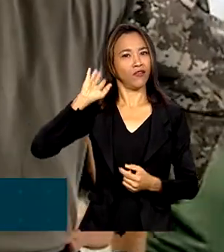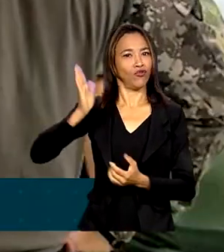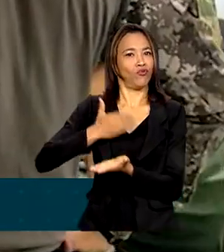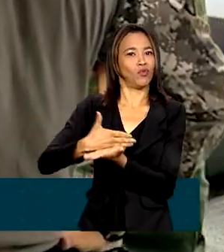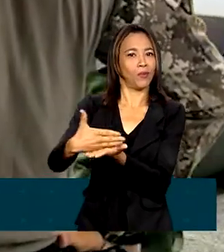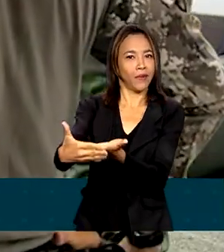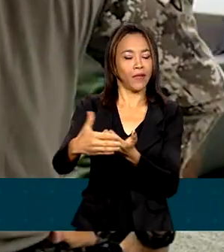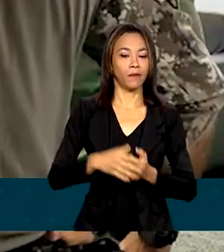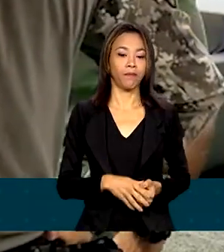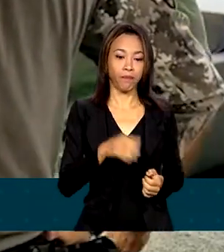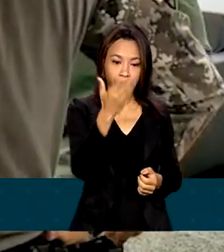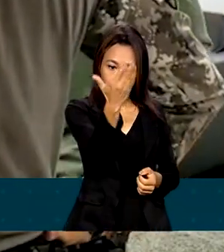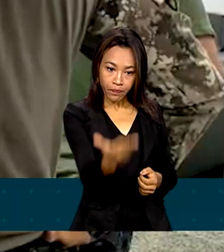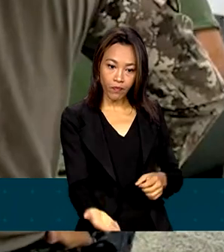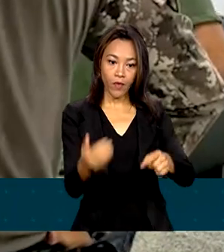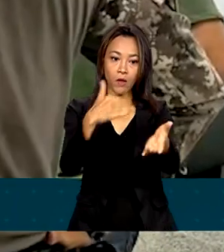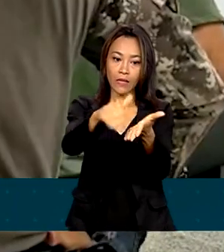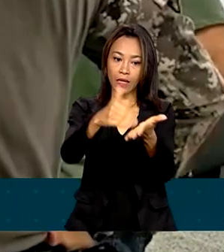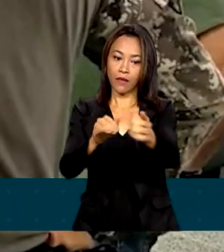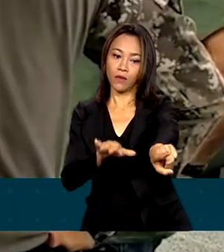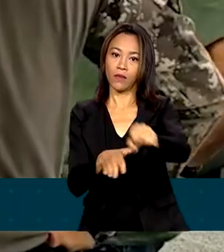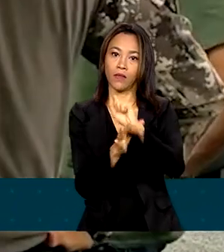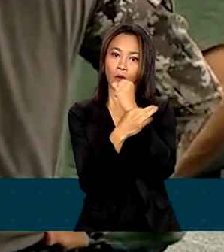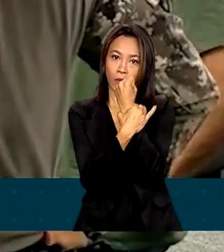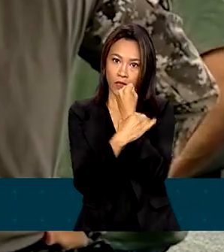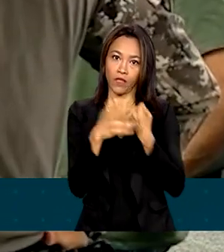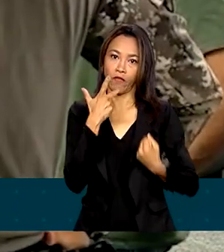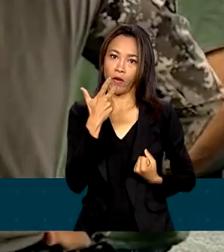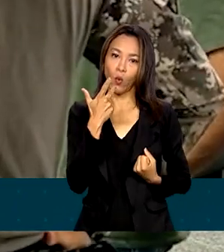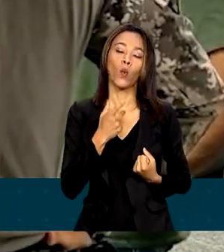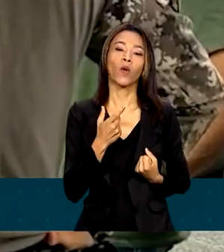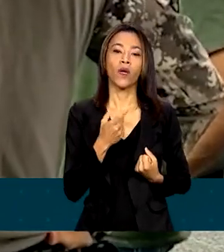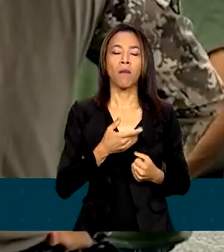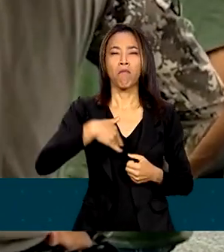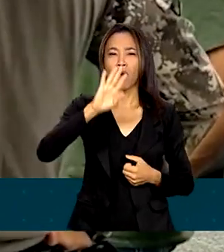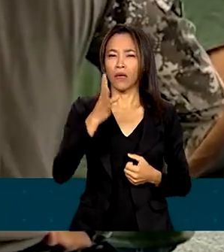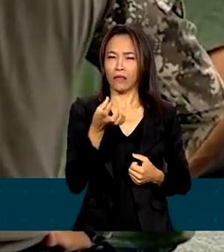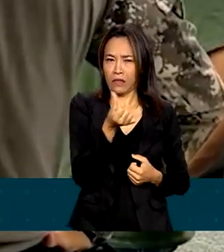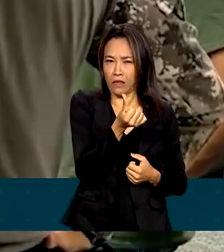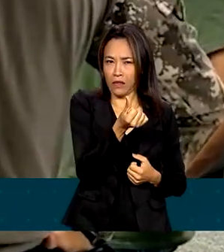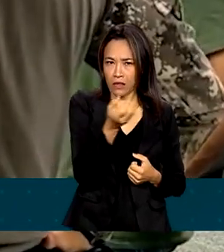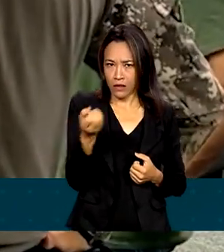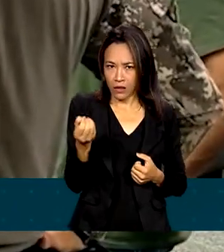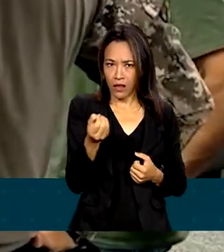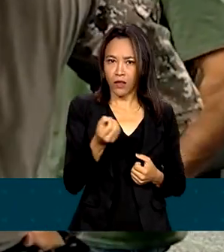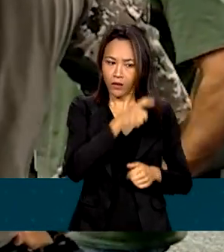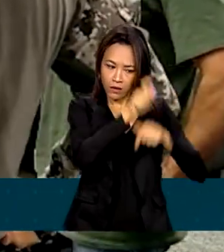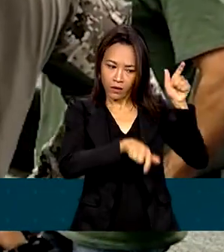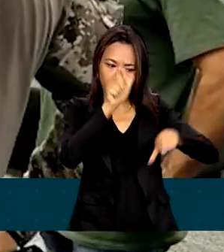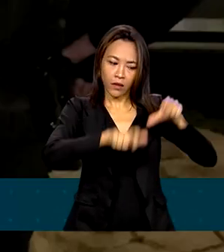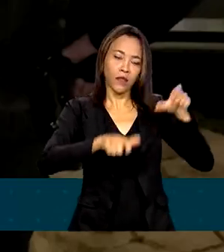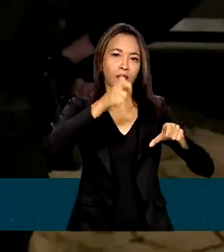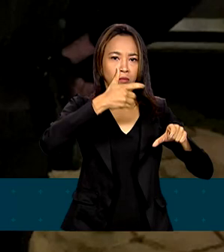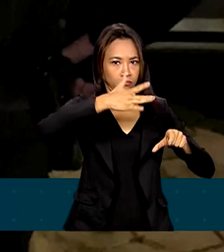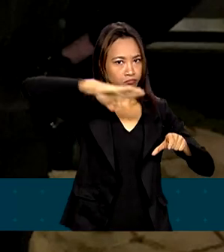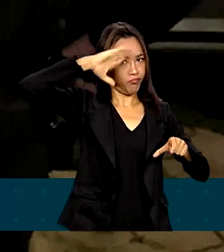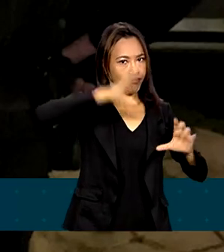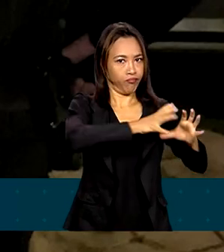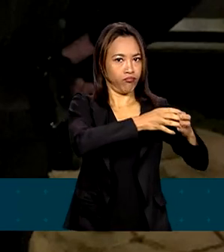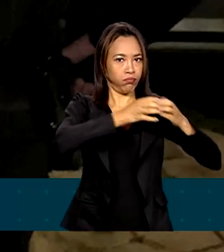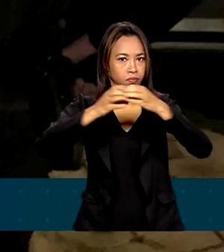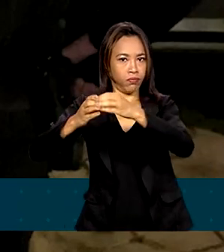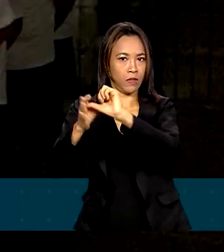de Segurança Pública, Tadeu Alencar, confirmou um total de mais de 600 integrantes da Força Nacional no Estado, que já